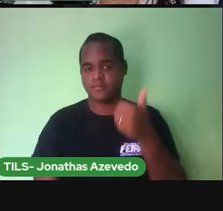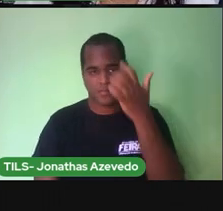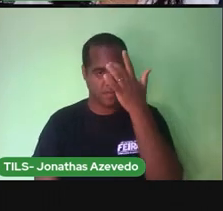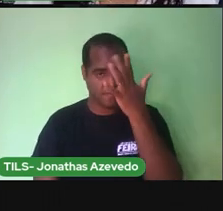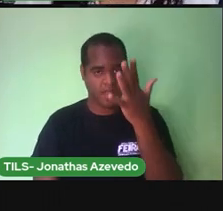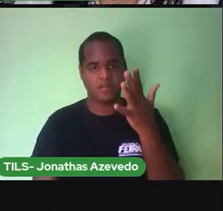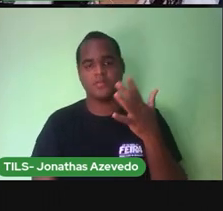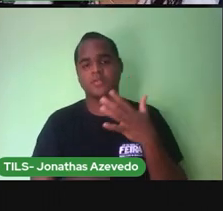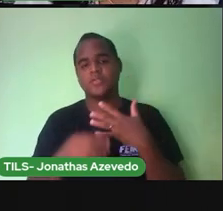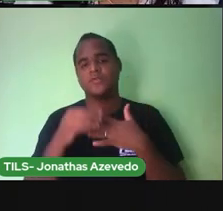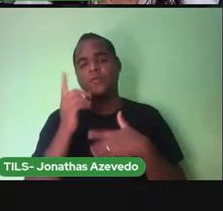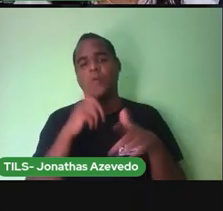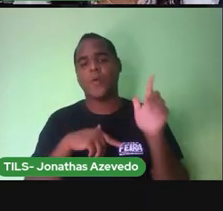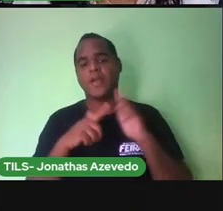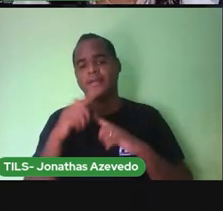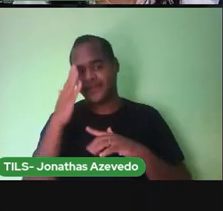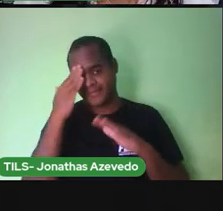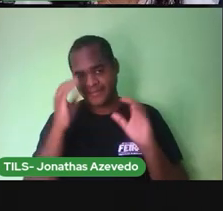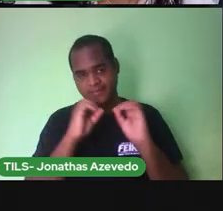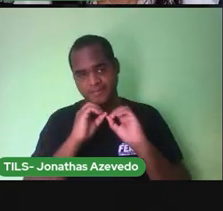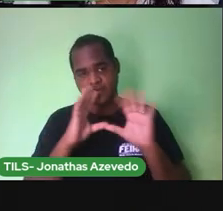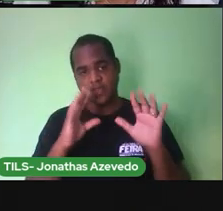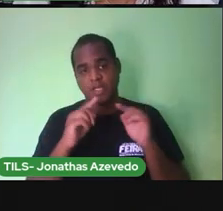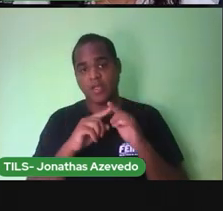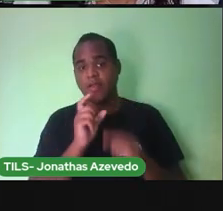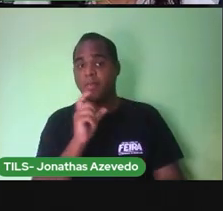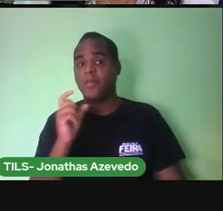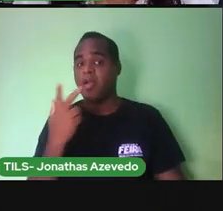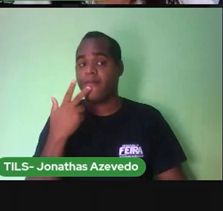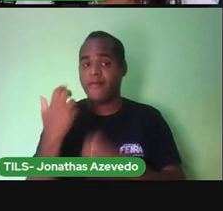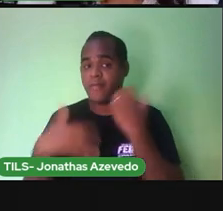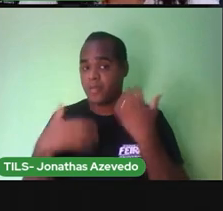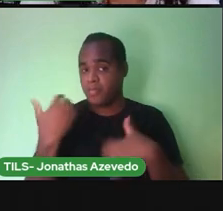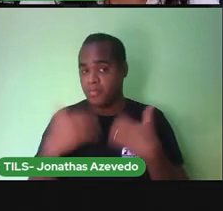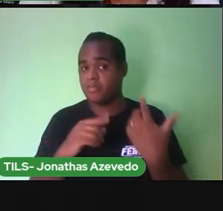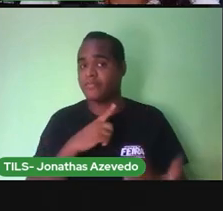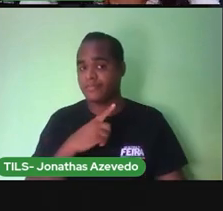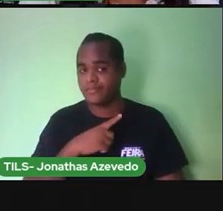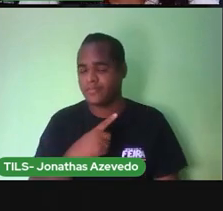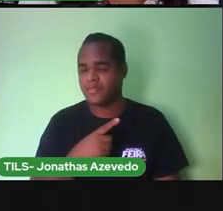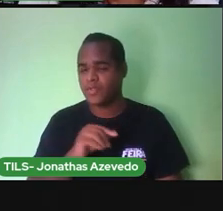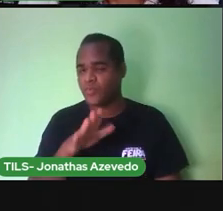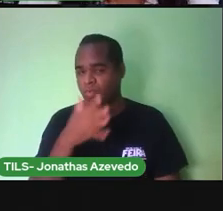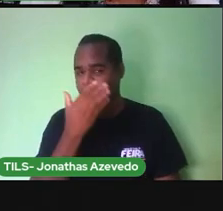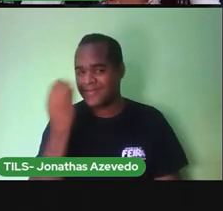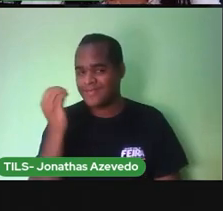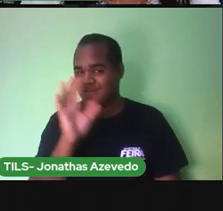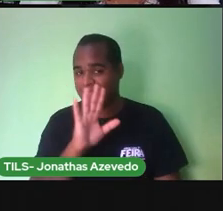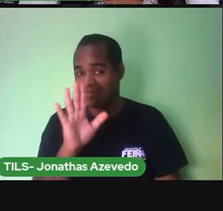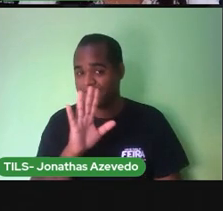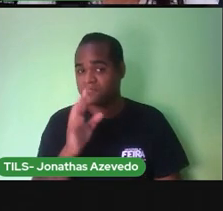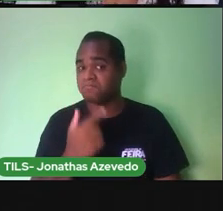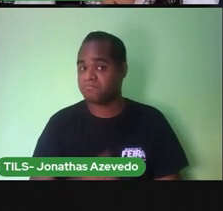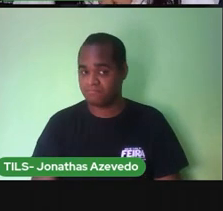quantos pedacinhos, quantas sílabas tem na palavra. Não esquece essa dica mais não, tá bom?